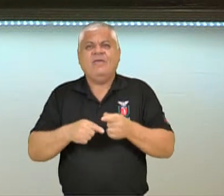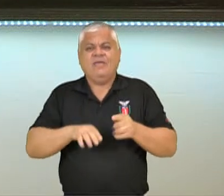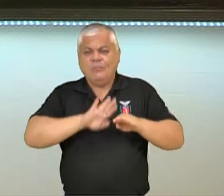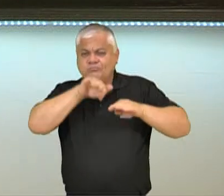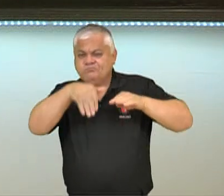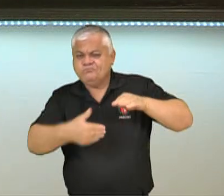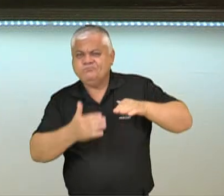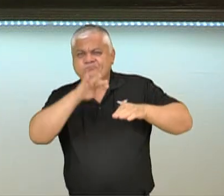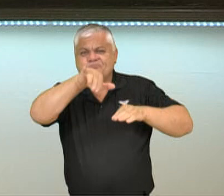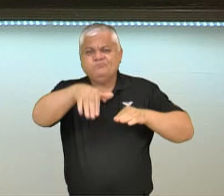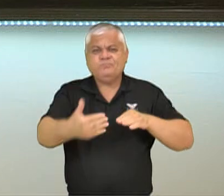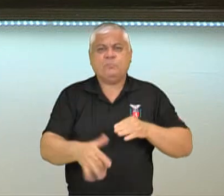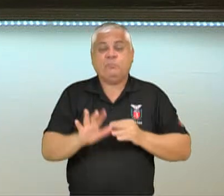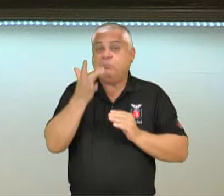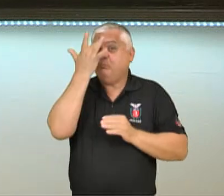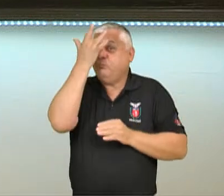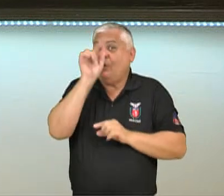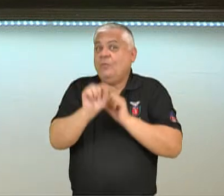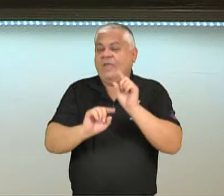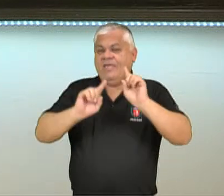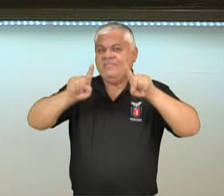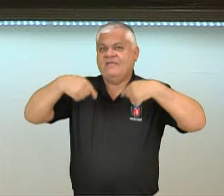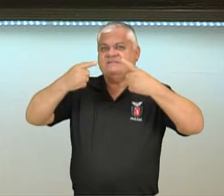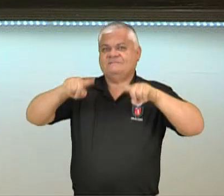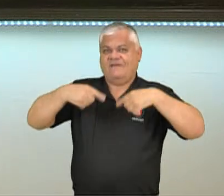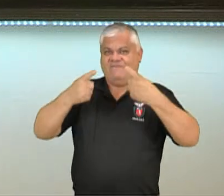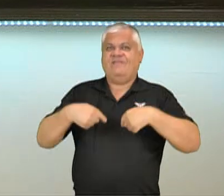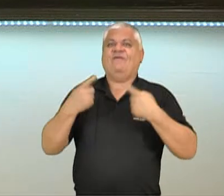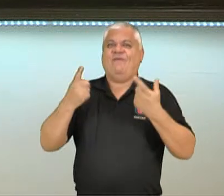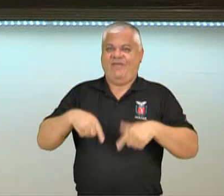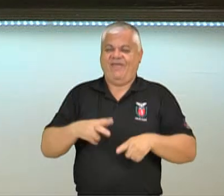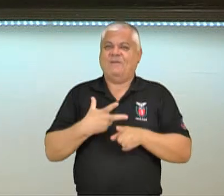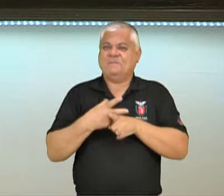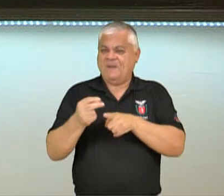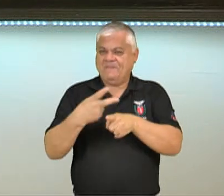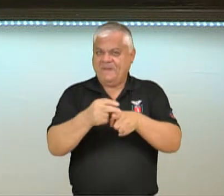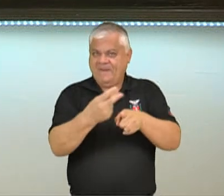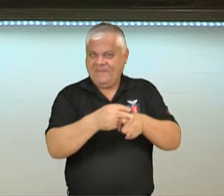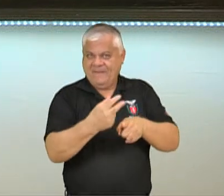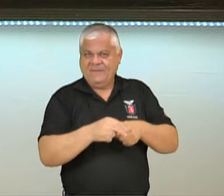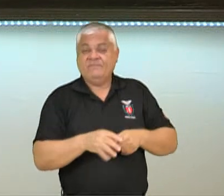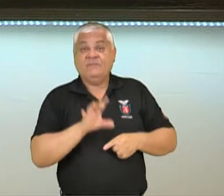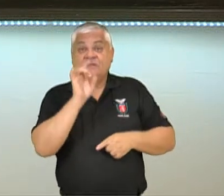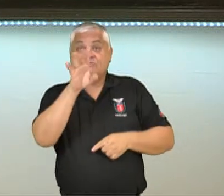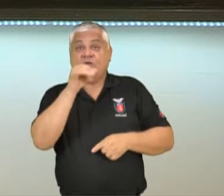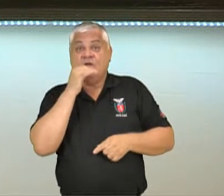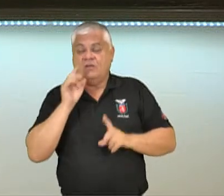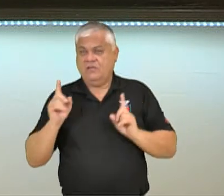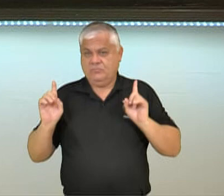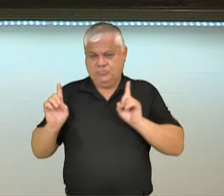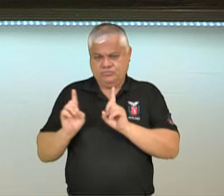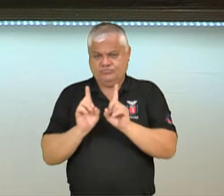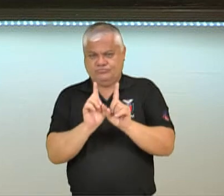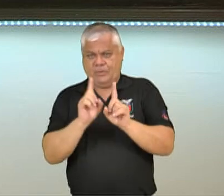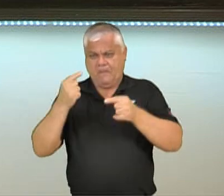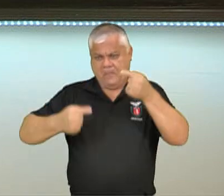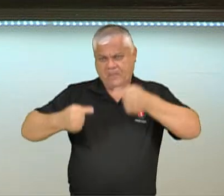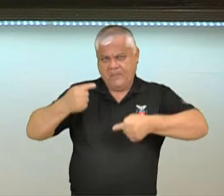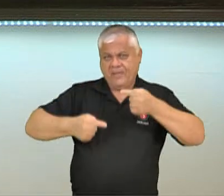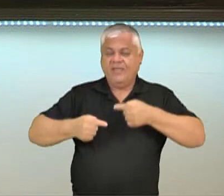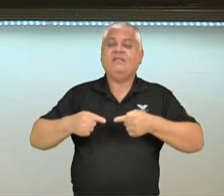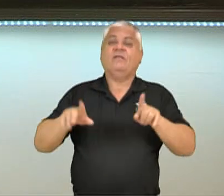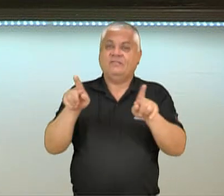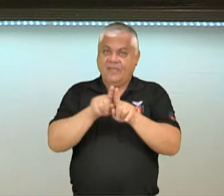terreno passa a ser também um desafio a ser vencido. Não só o seu adversário, mas você também